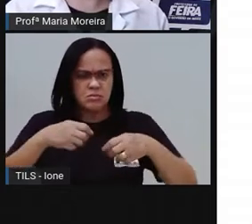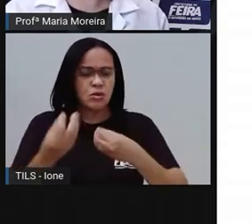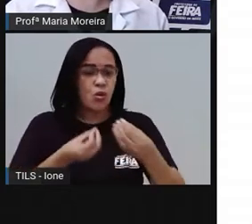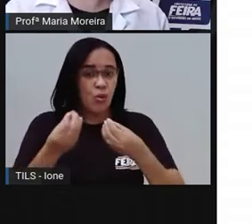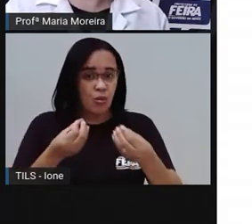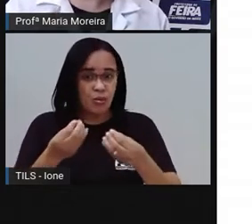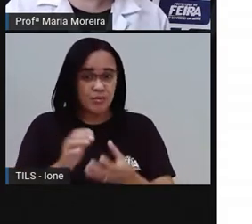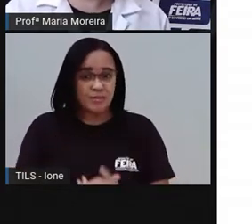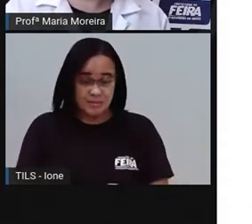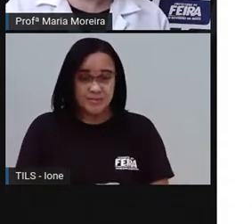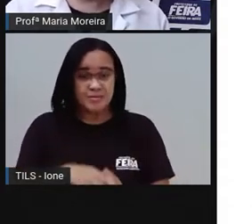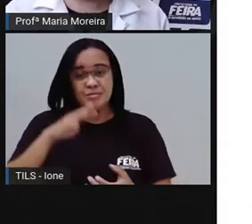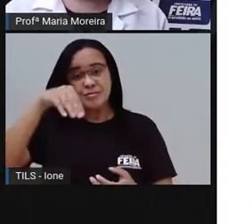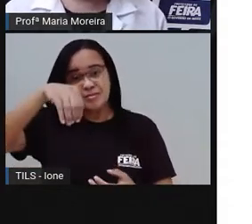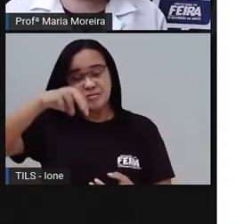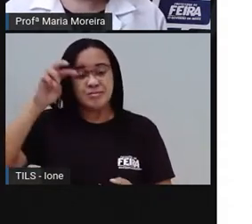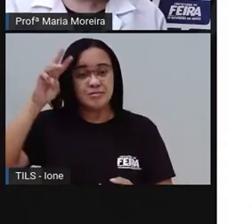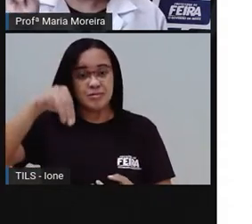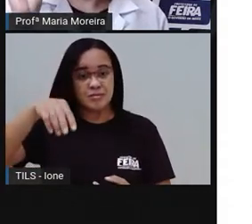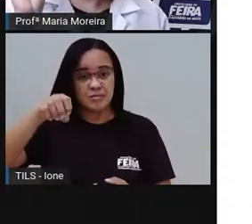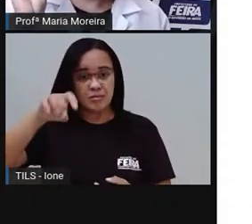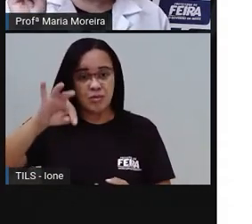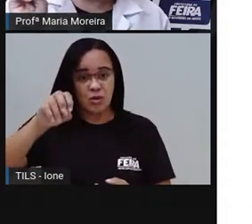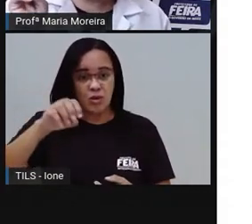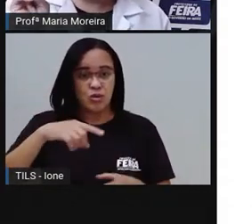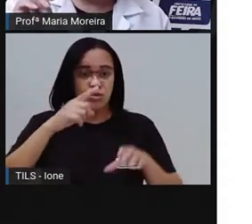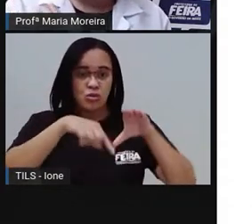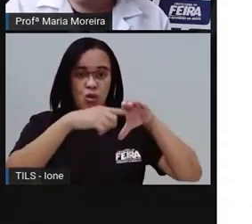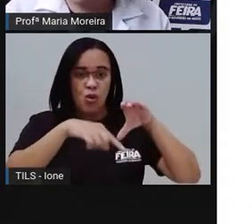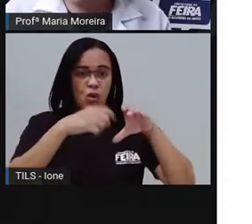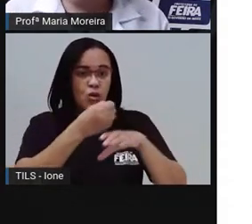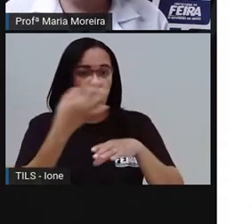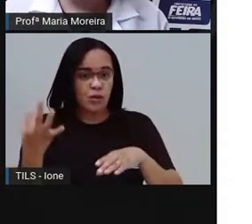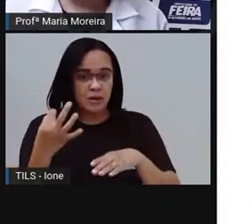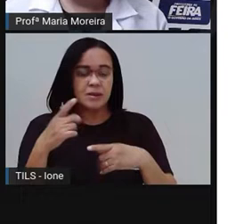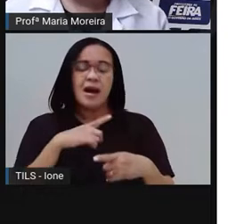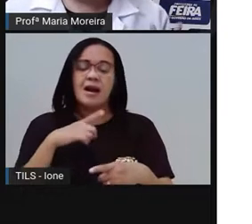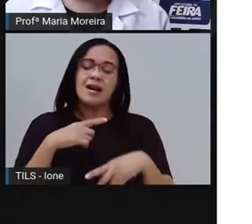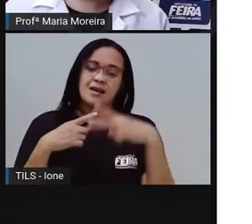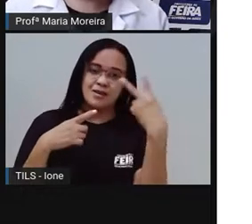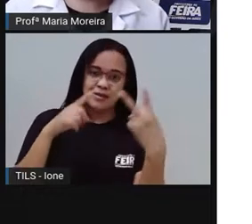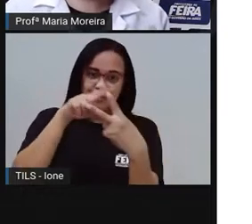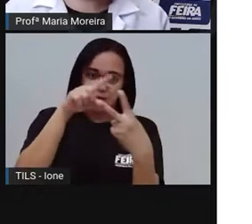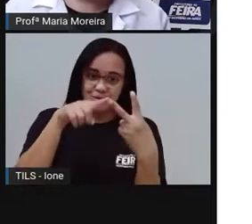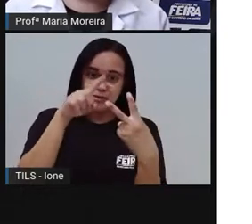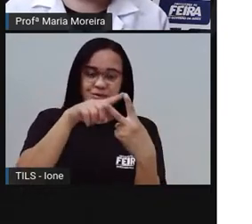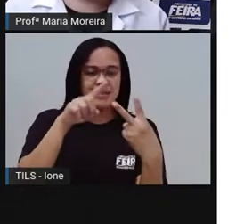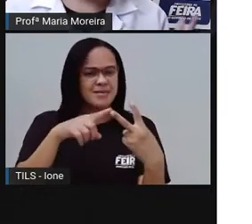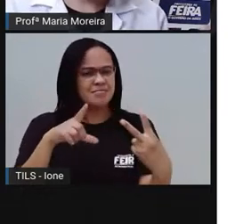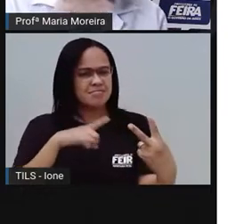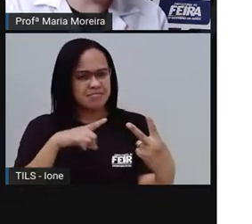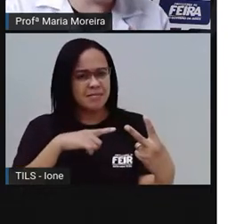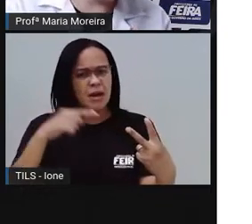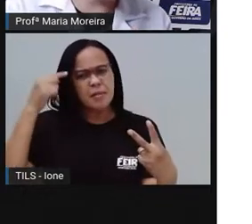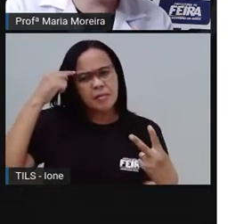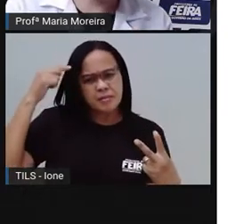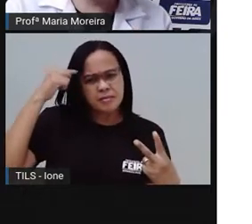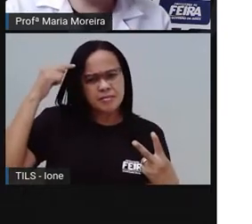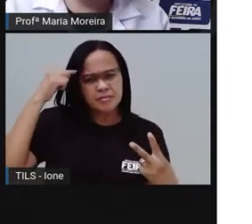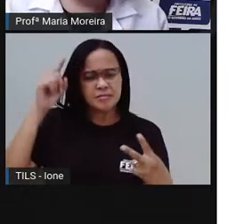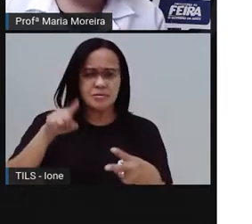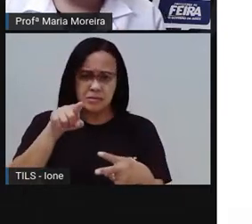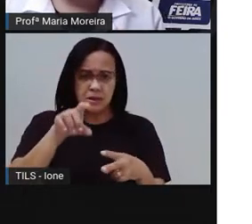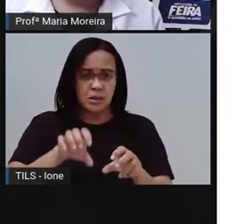moto tem quantas rodas? Duas, não isso? Bom, vamos começar a pensar aí, né? O meio de